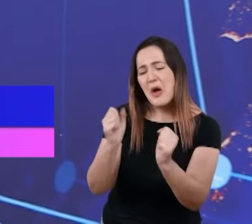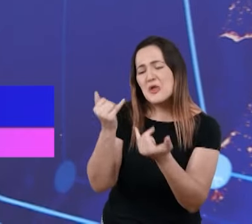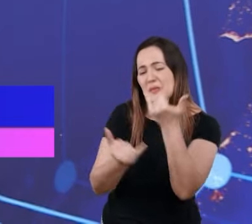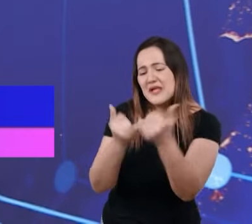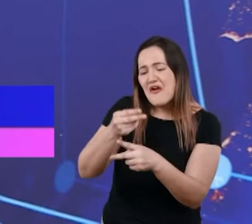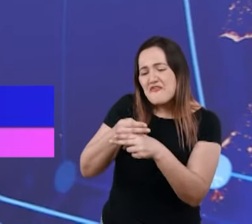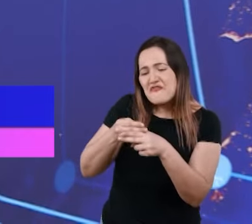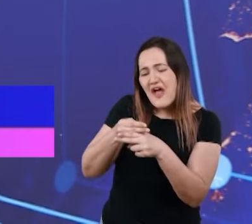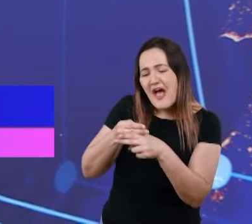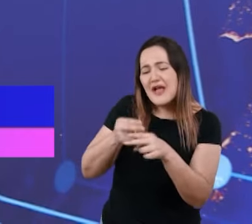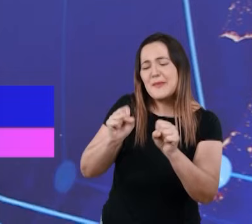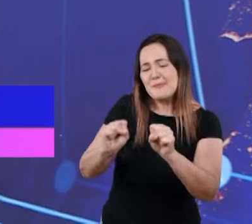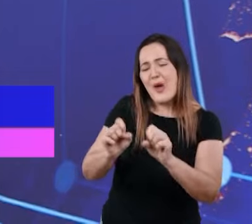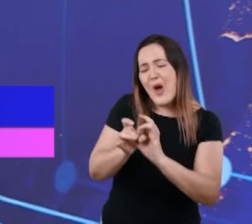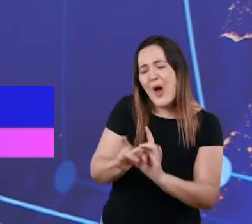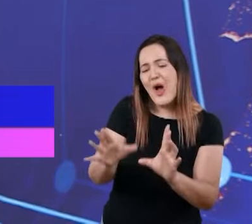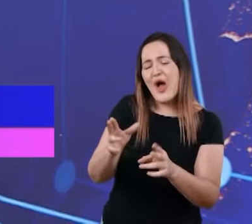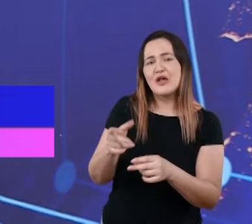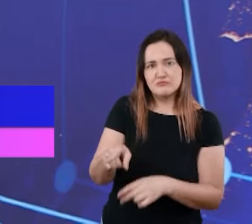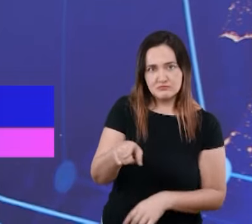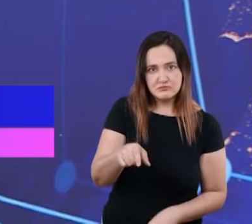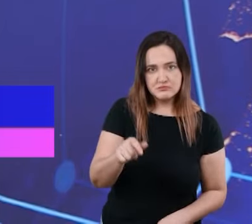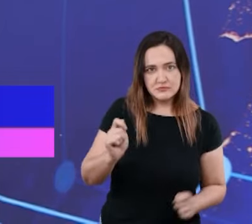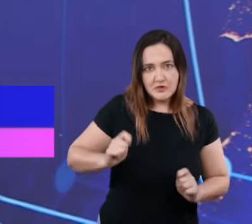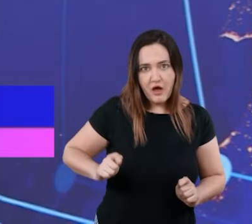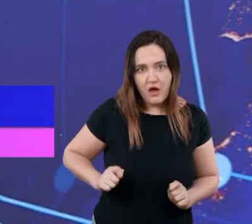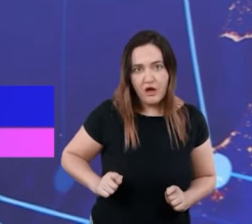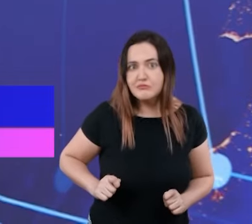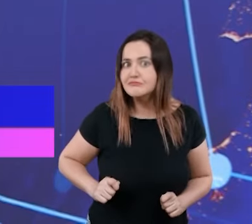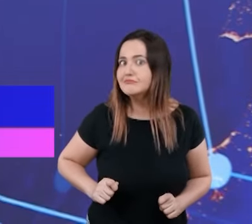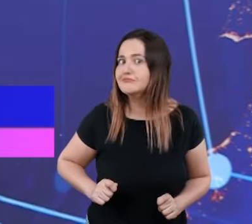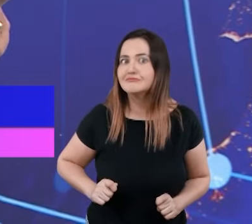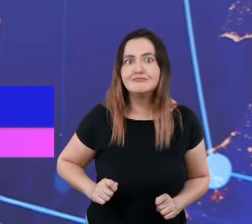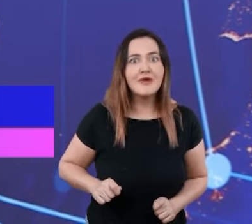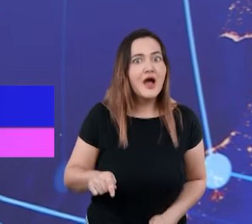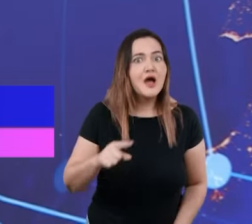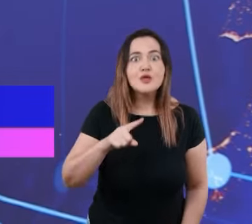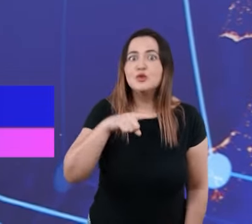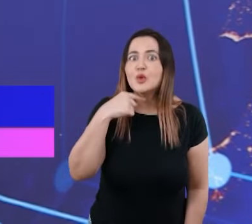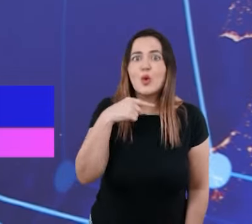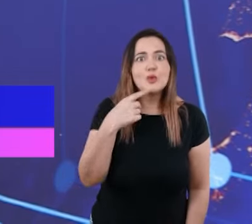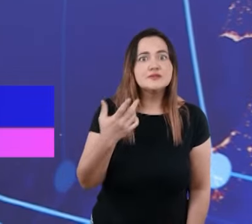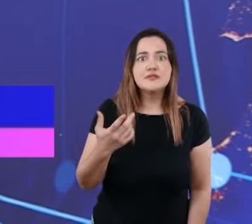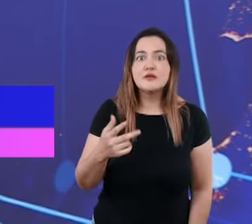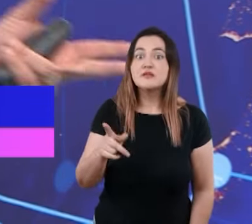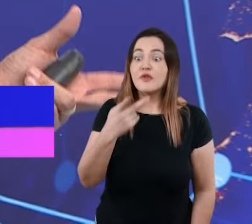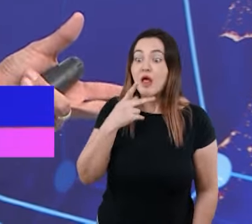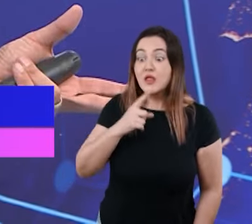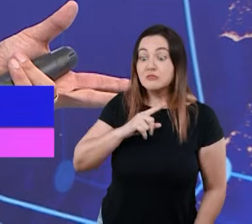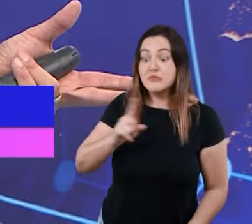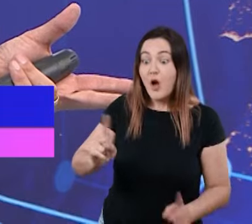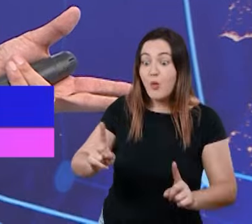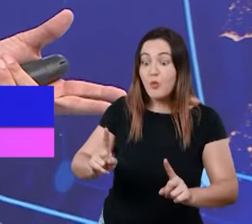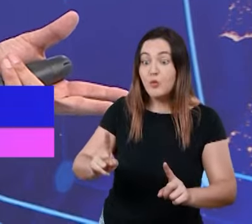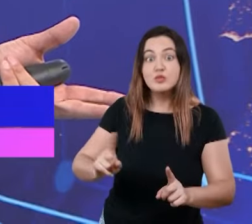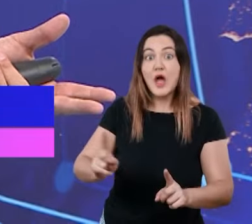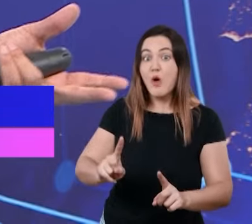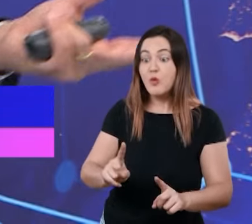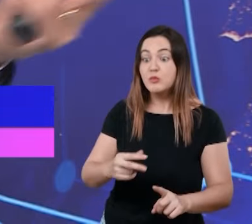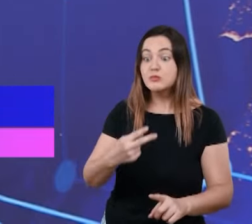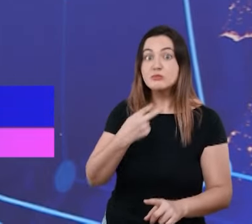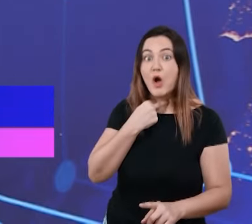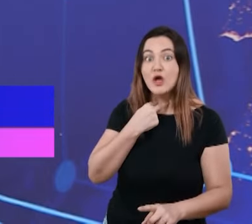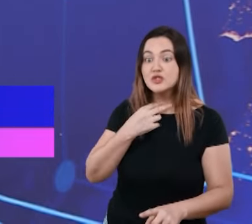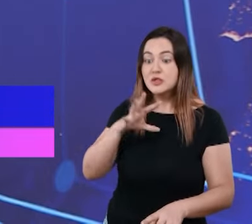sabe que aquela faca machuca e que pode terminar numa desgraça uma criança mexendo numa faca. Por isso